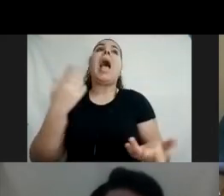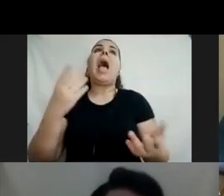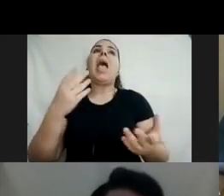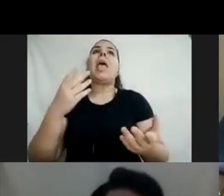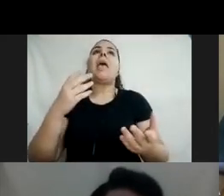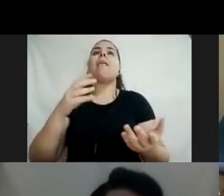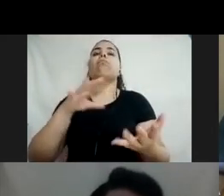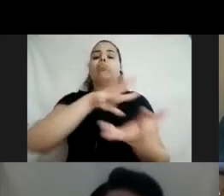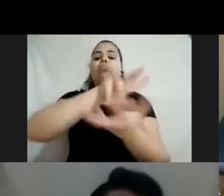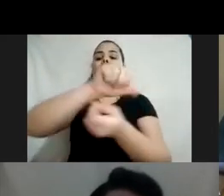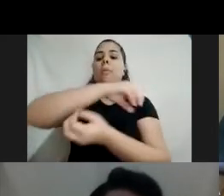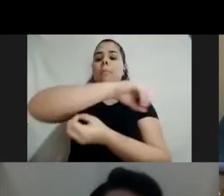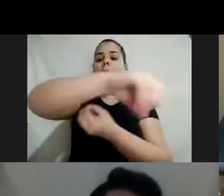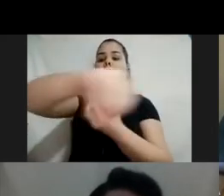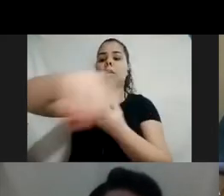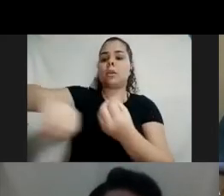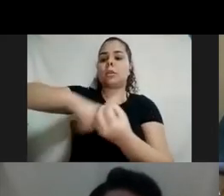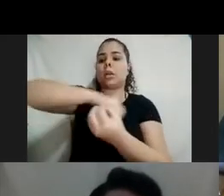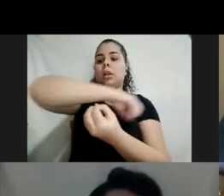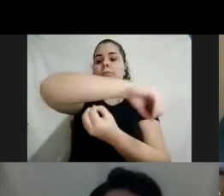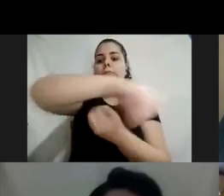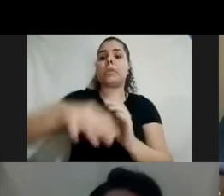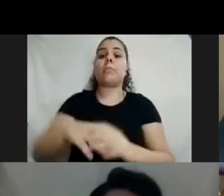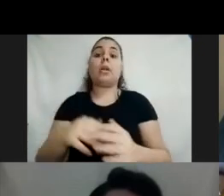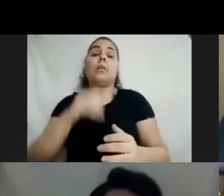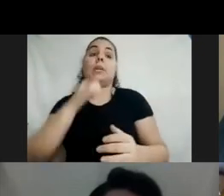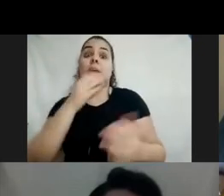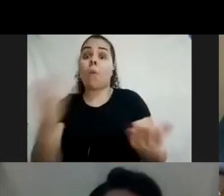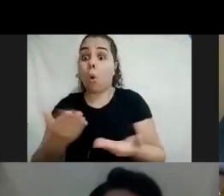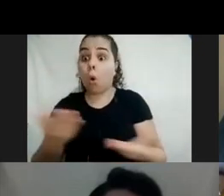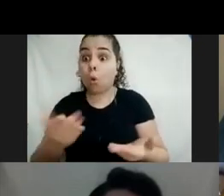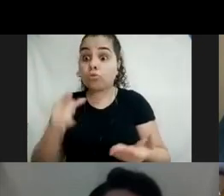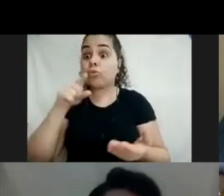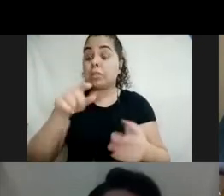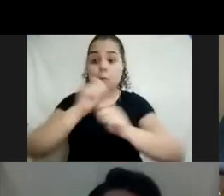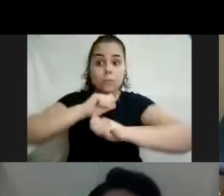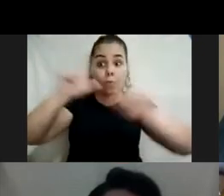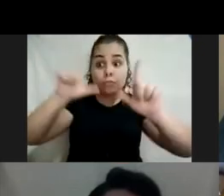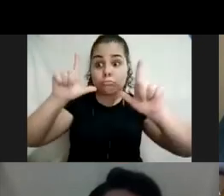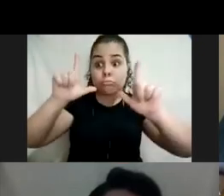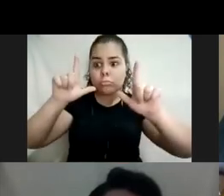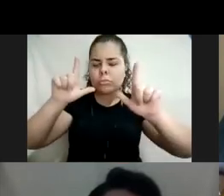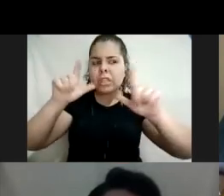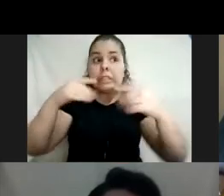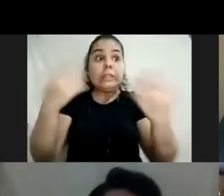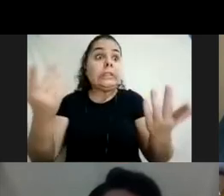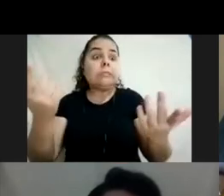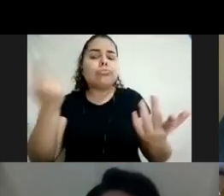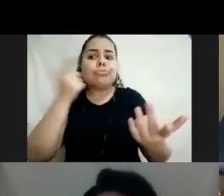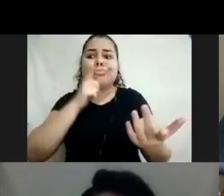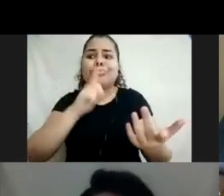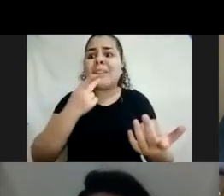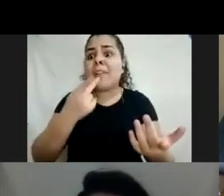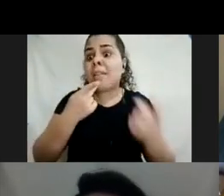Falei, legal. Falei, então vamos lá, hoje você acordou e por algum motivo você está afônica. Você se deu